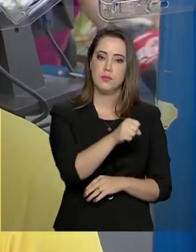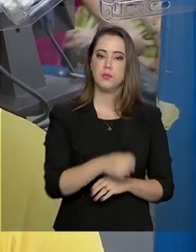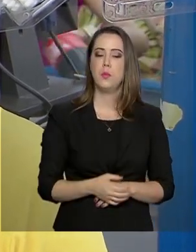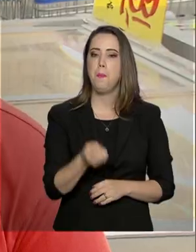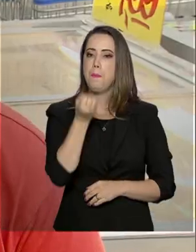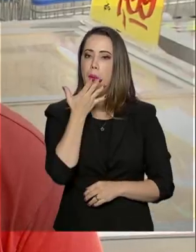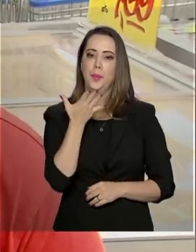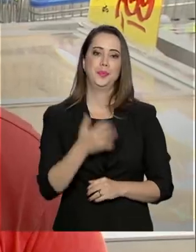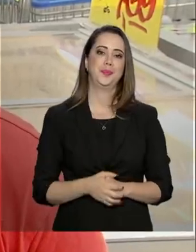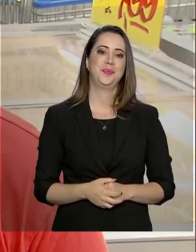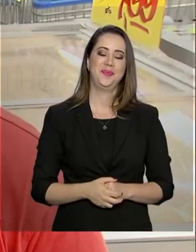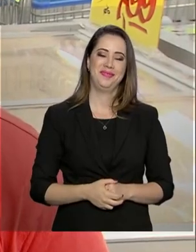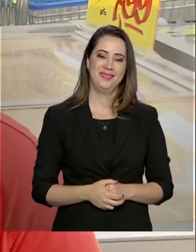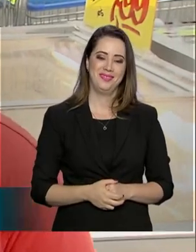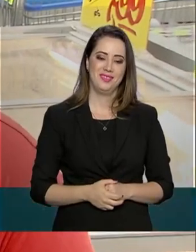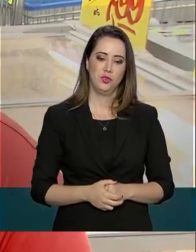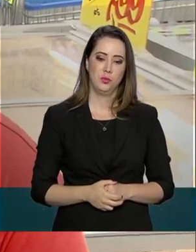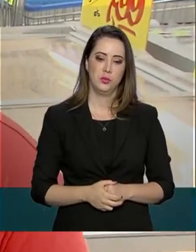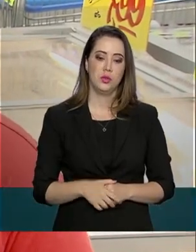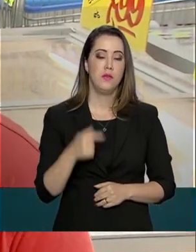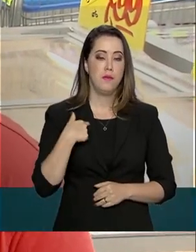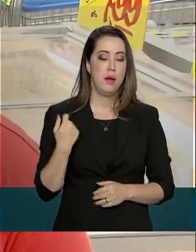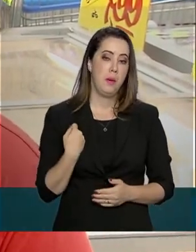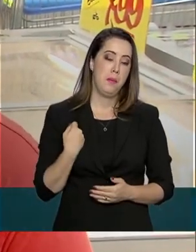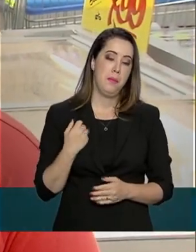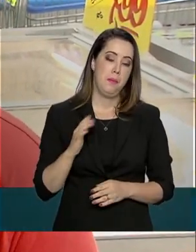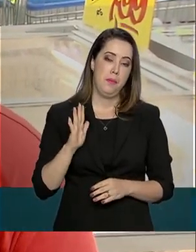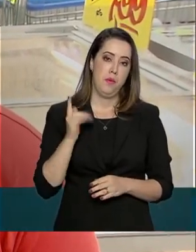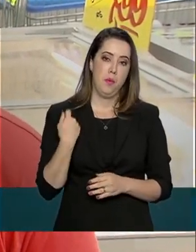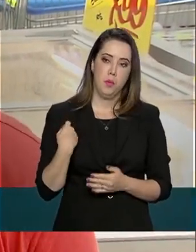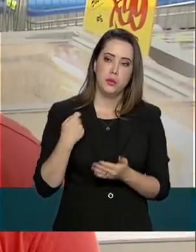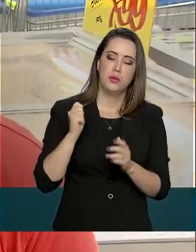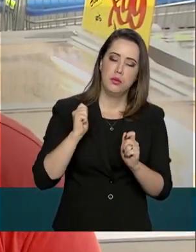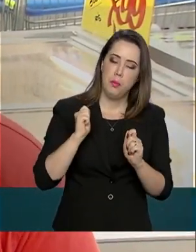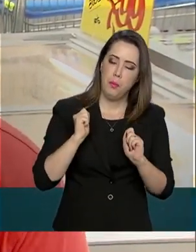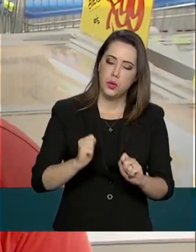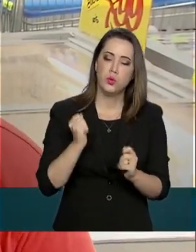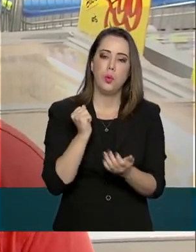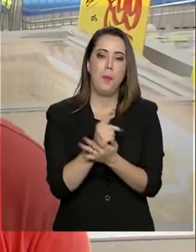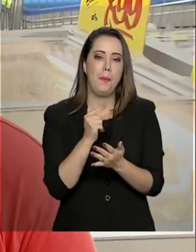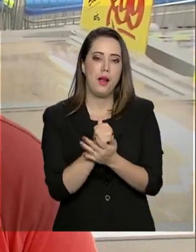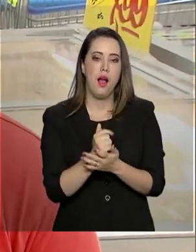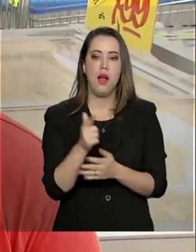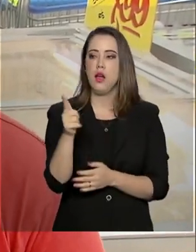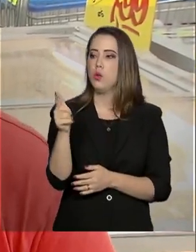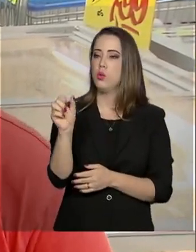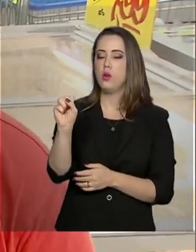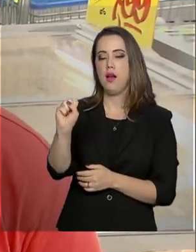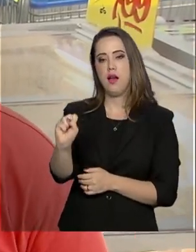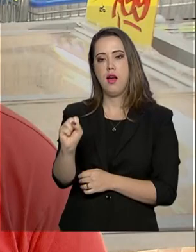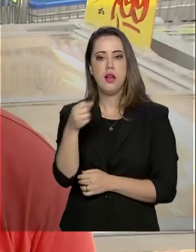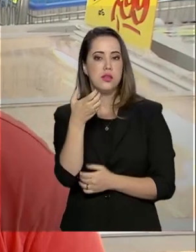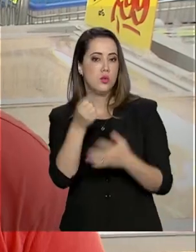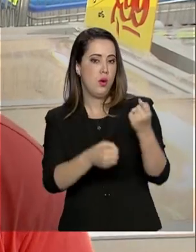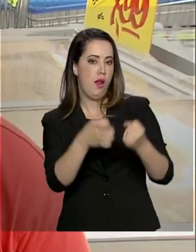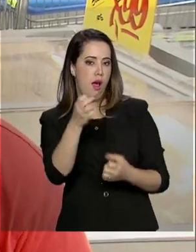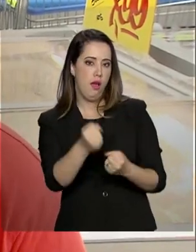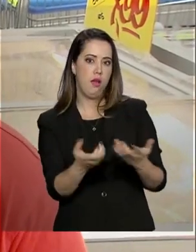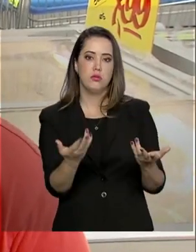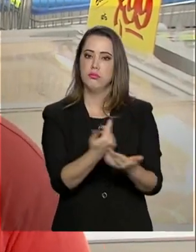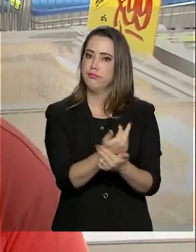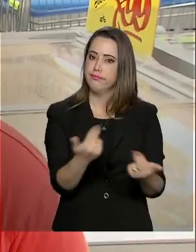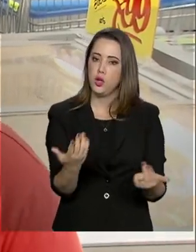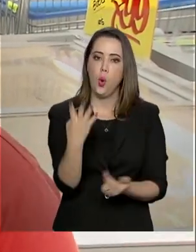Muito bom. Vai me acrescentar num gás, em uma feira da semana, num leite. É isso.